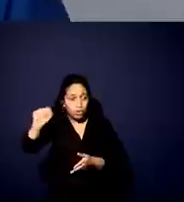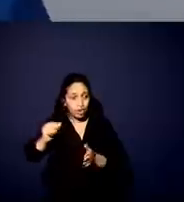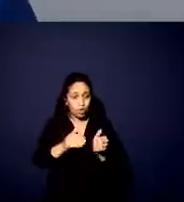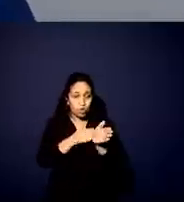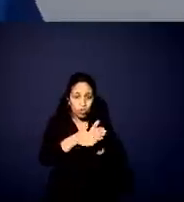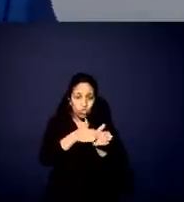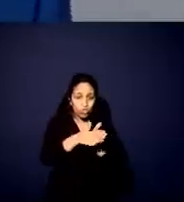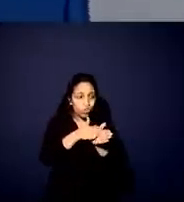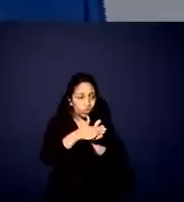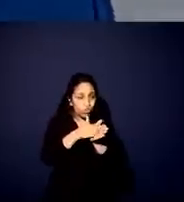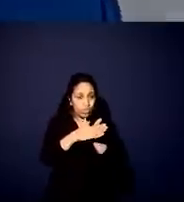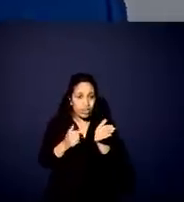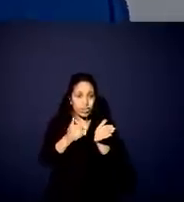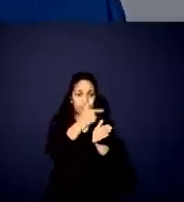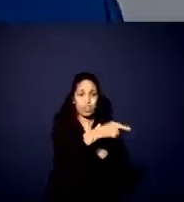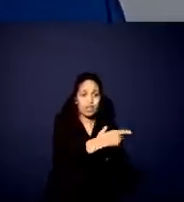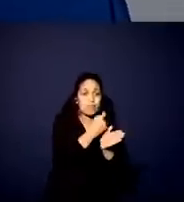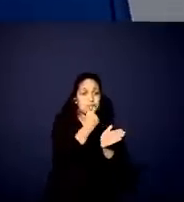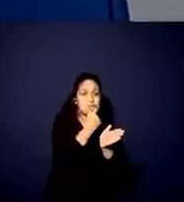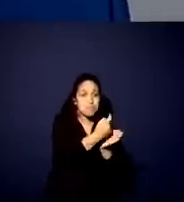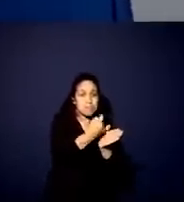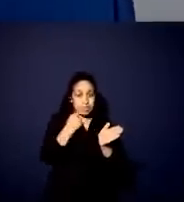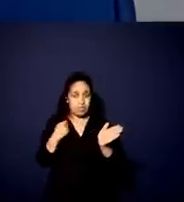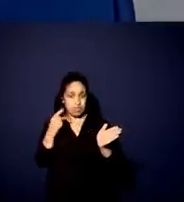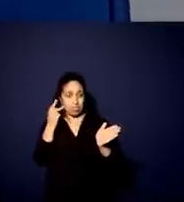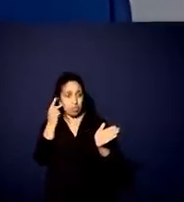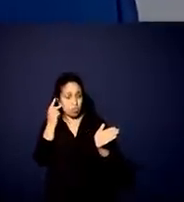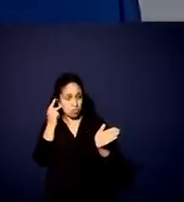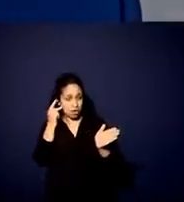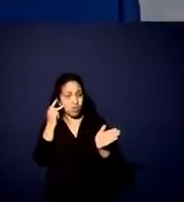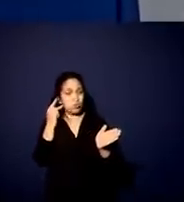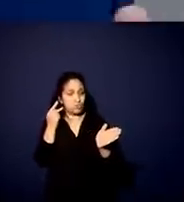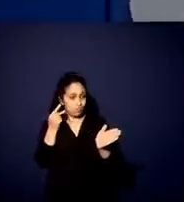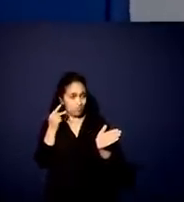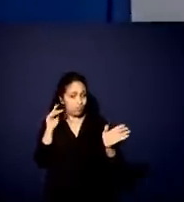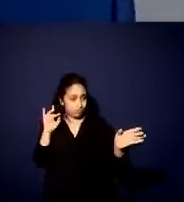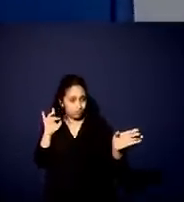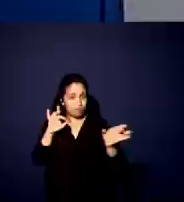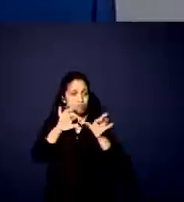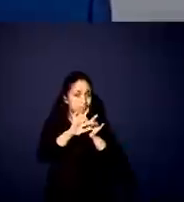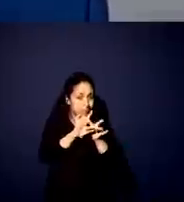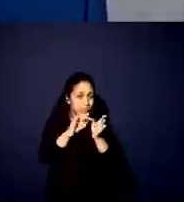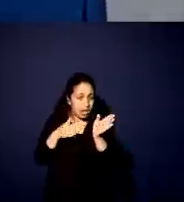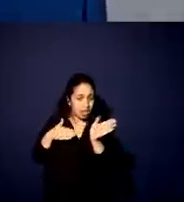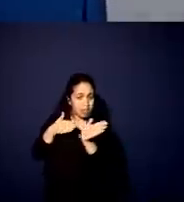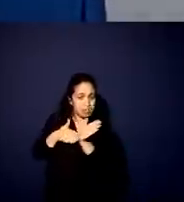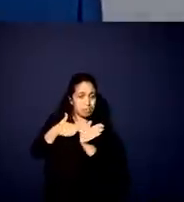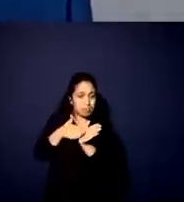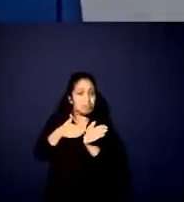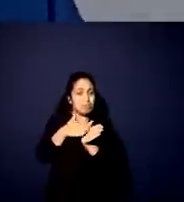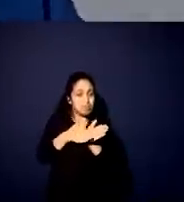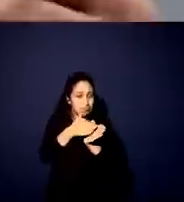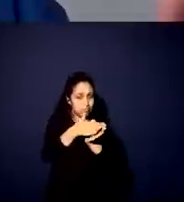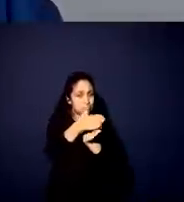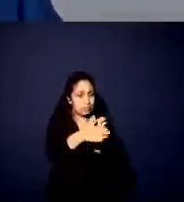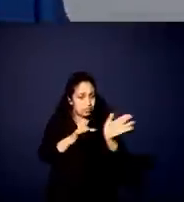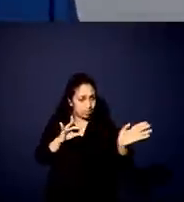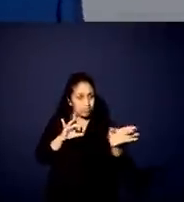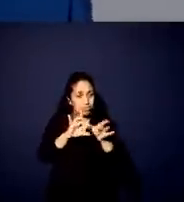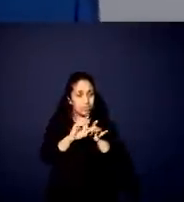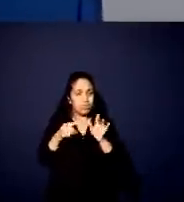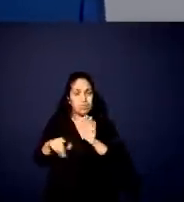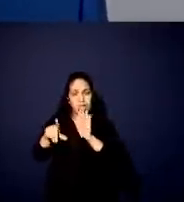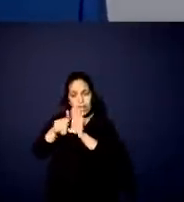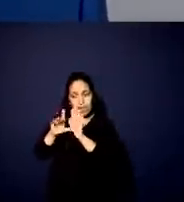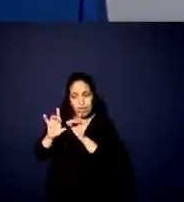a ligação Campinas-São Paulo, ou seja, a gente vai avançar agora na questão da ligação ferroviária de passageiros, a gente tem a lei de